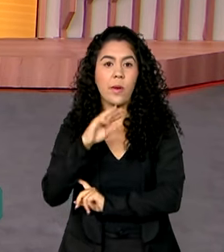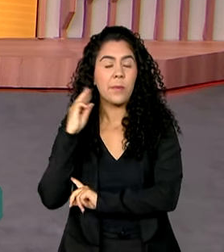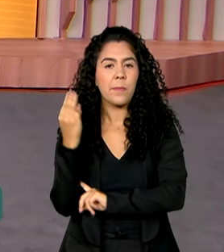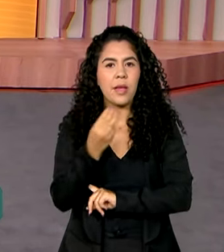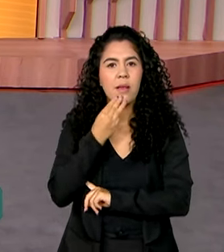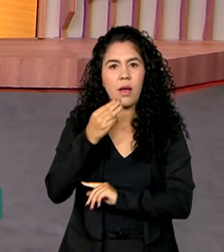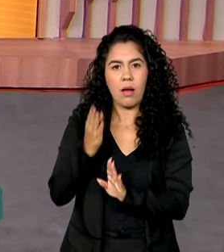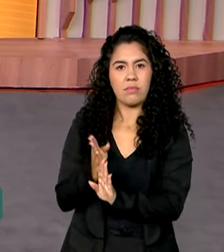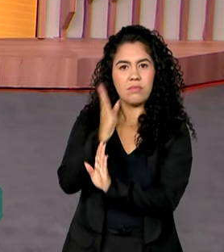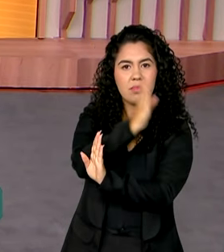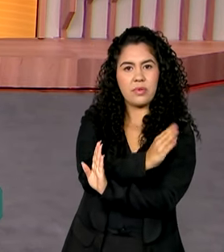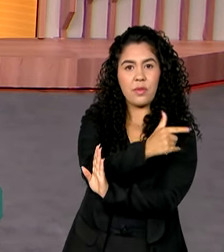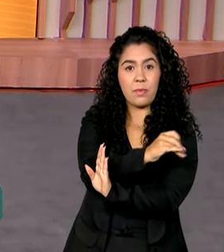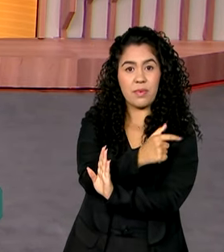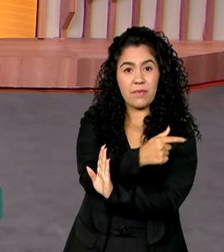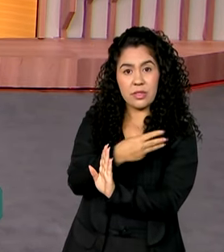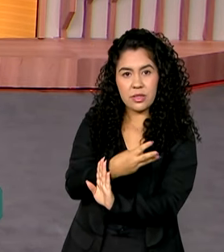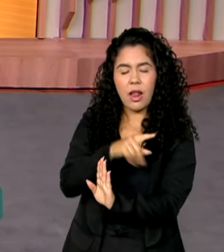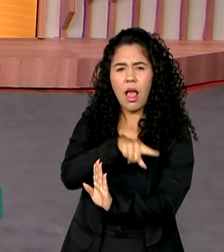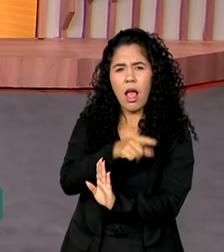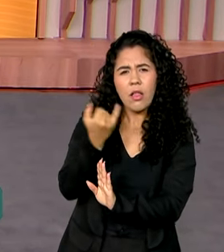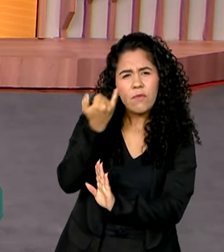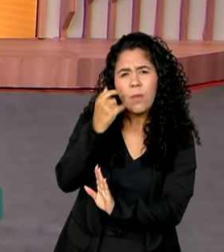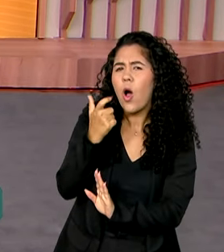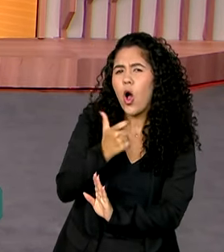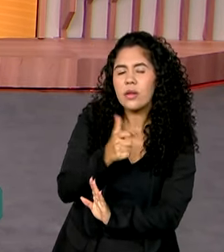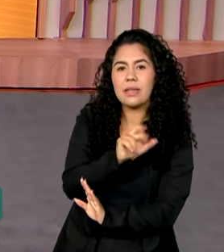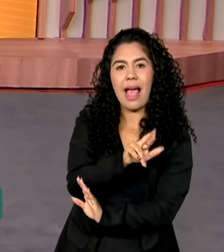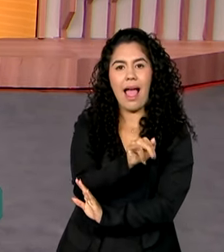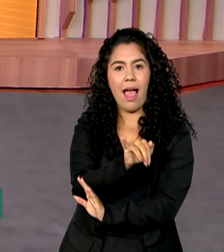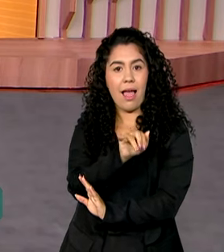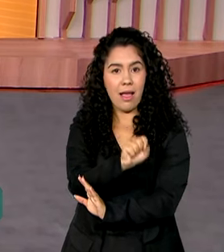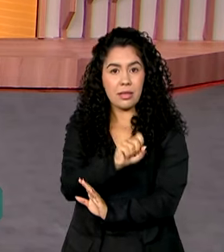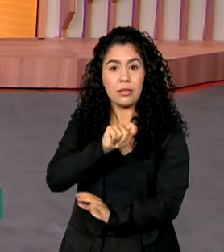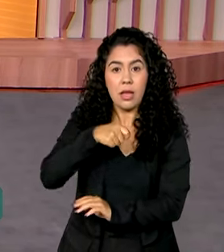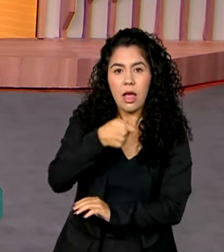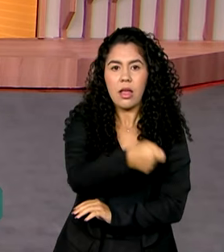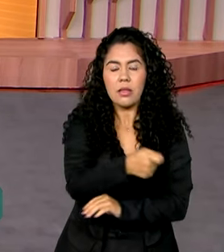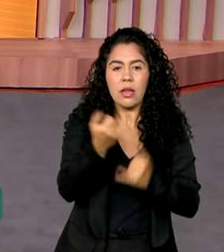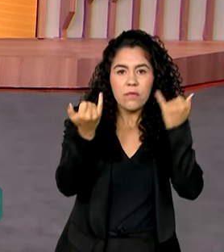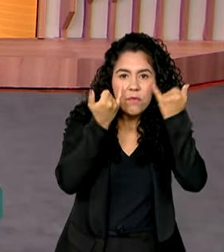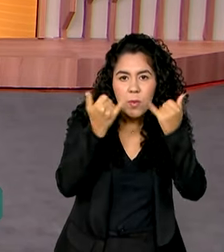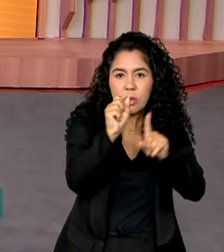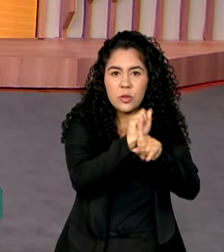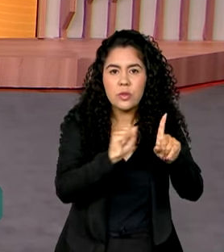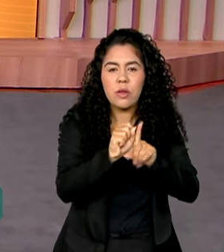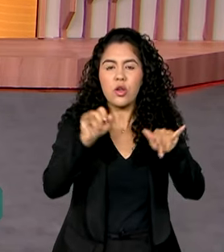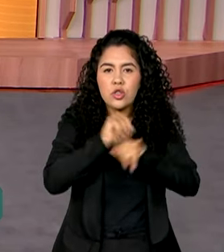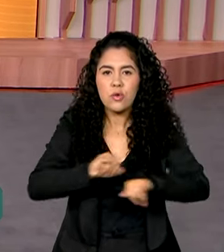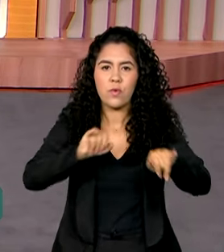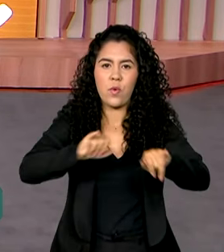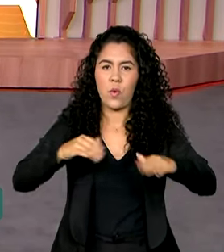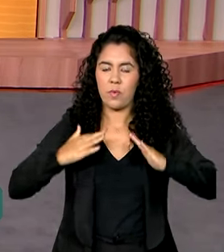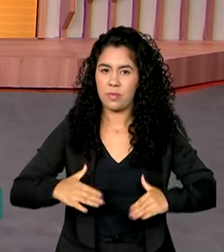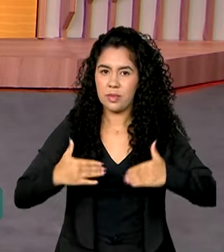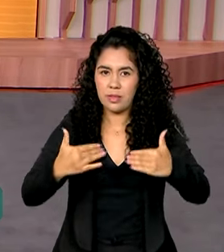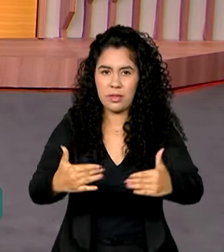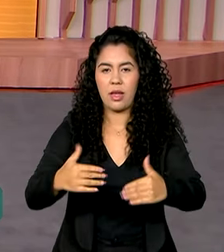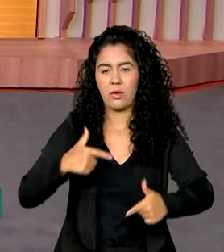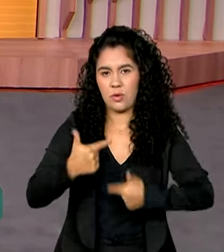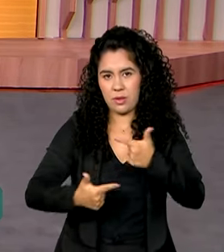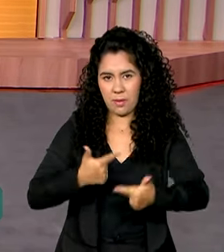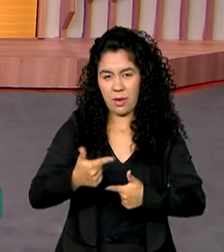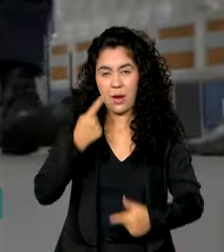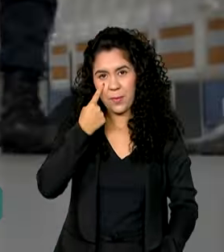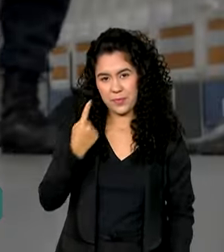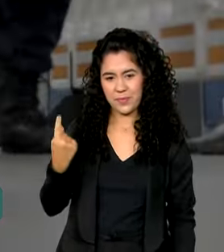2023. Os números são da RAIS, a Relação Anual de Informações Sociais, divulgada pelo Ministério do Trabalho e